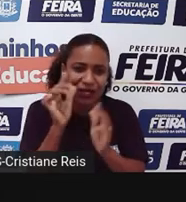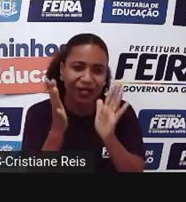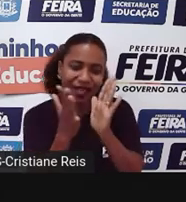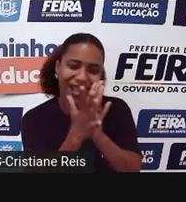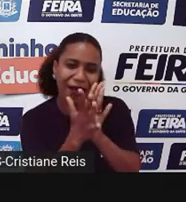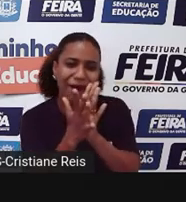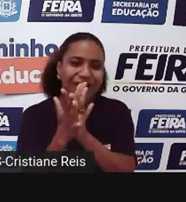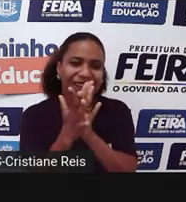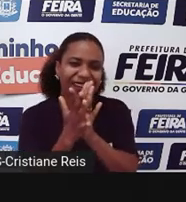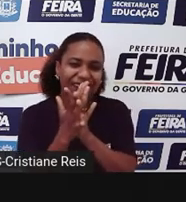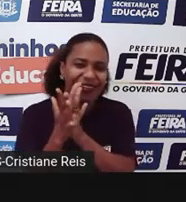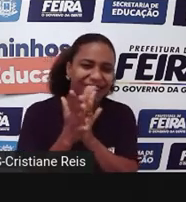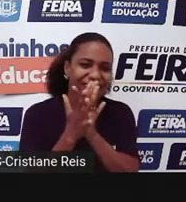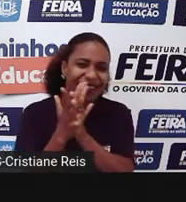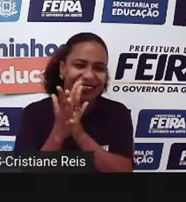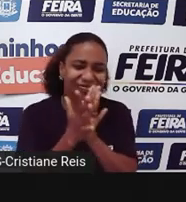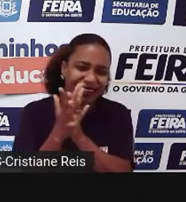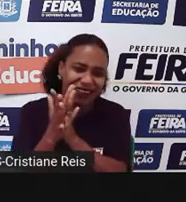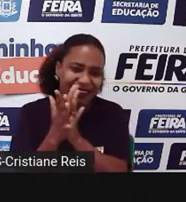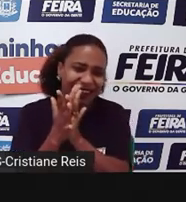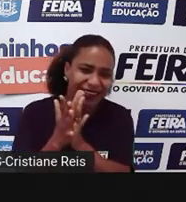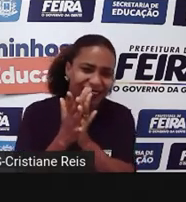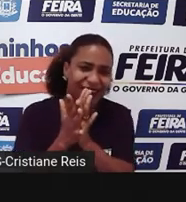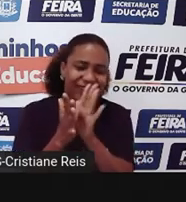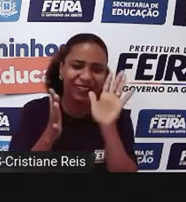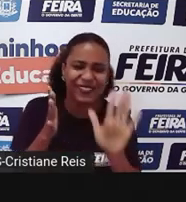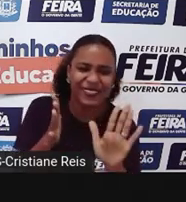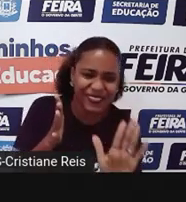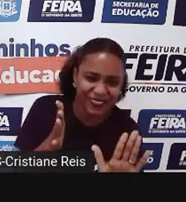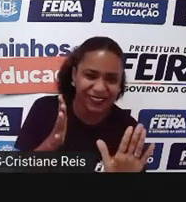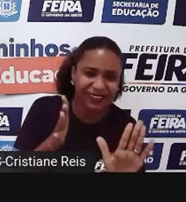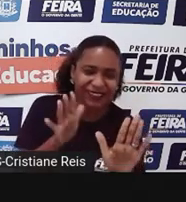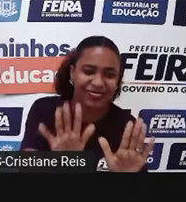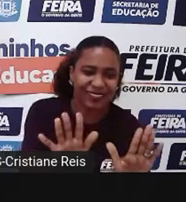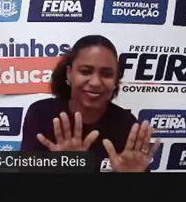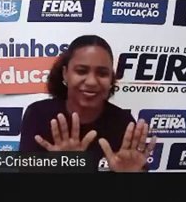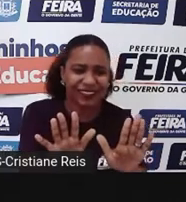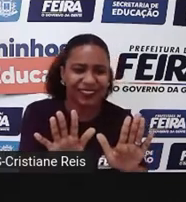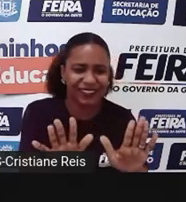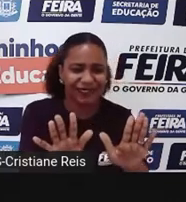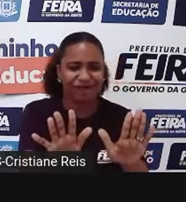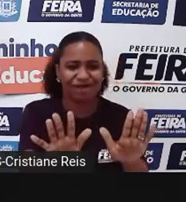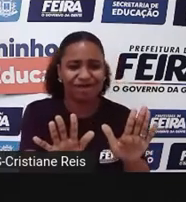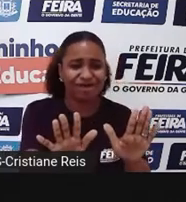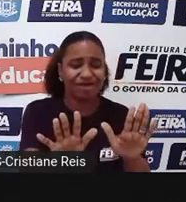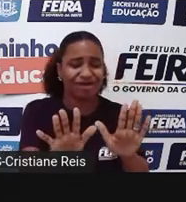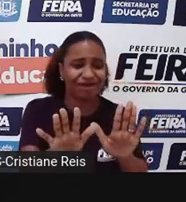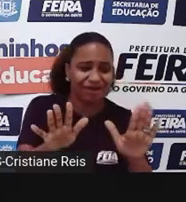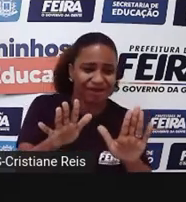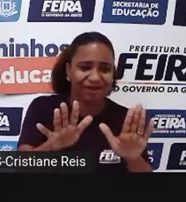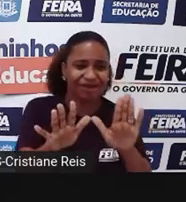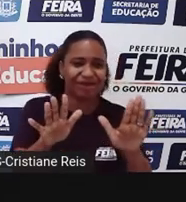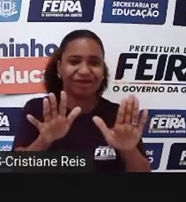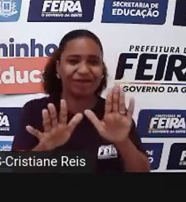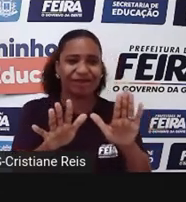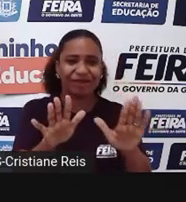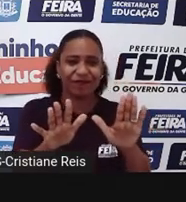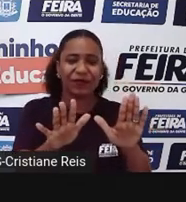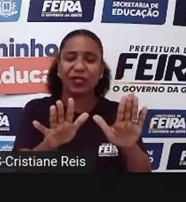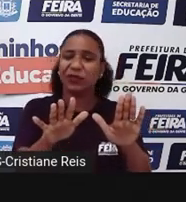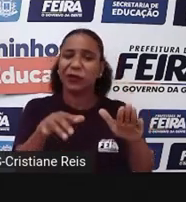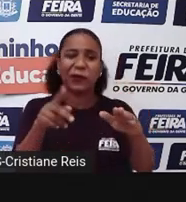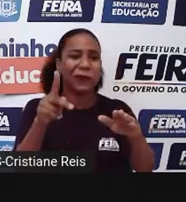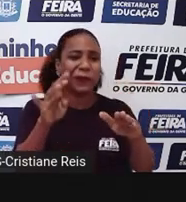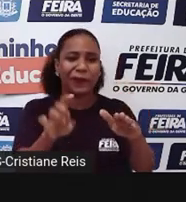presa. Quando ela tentou se soltar, a outra mãozinha ficou presa. Quando ela tentou se soltar com os pés, a mesma coisa ficou